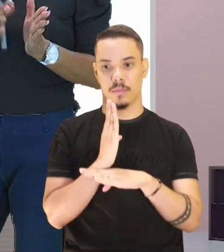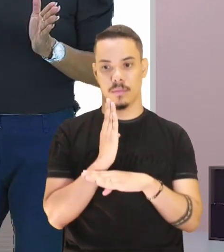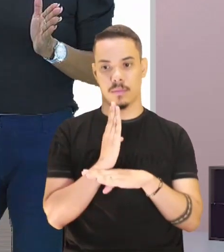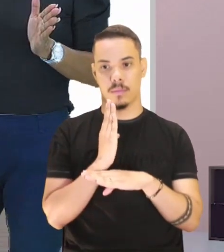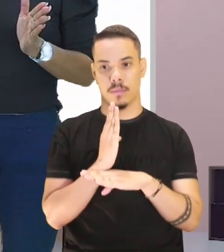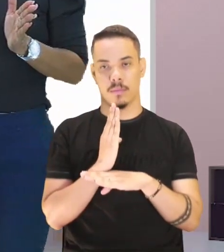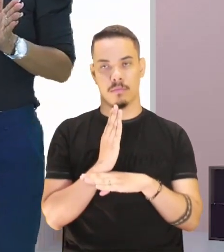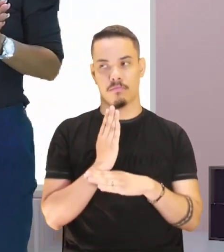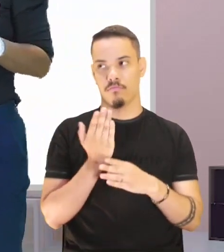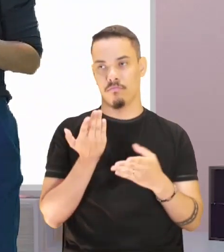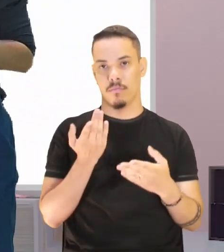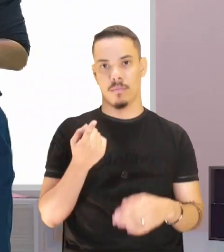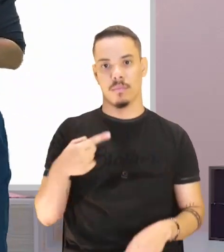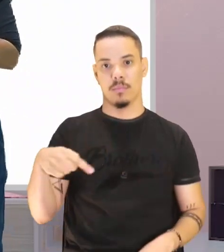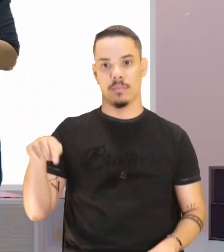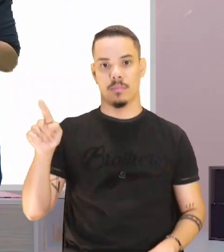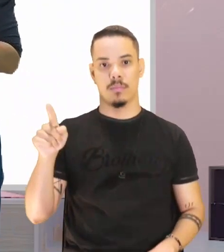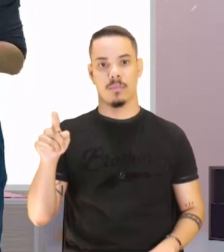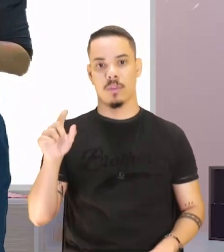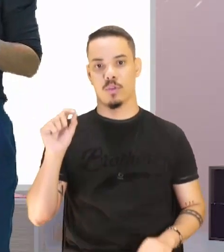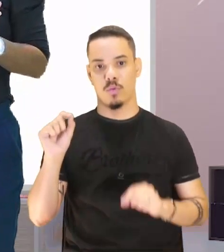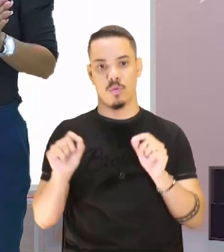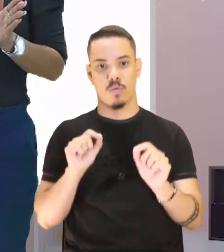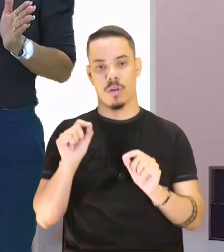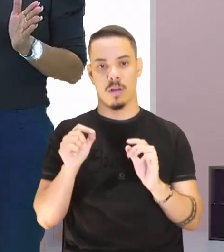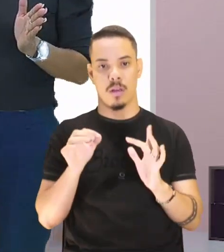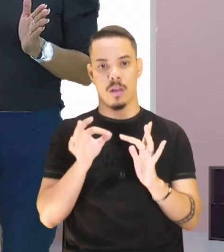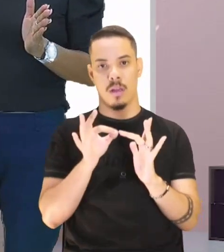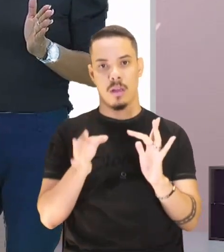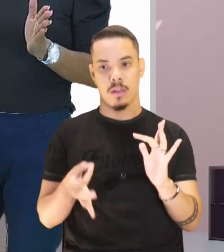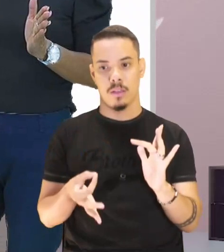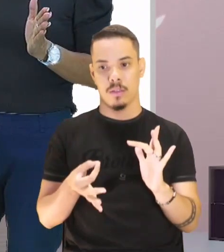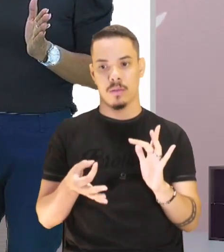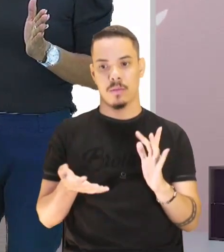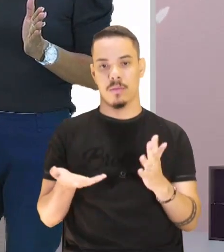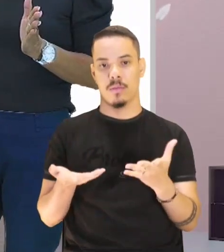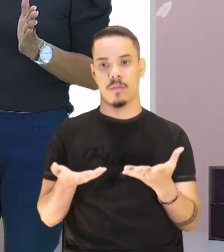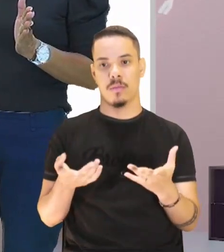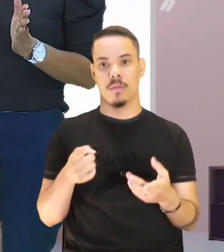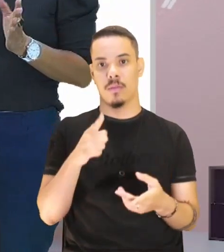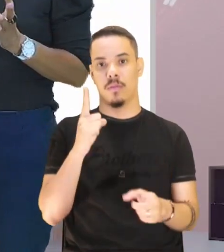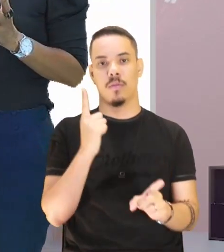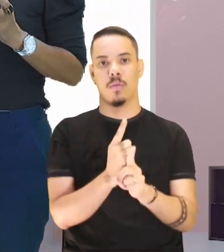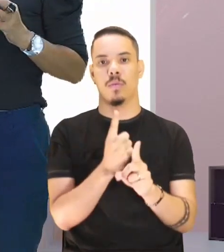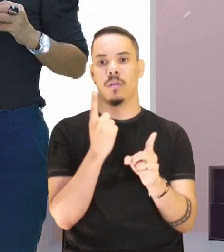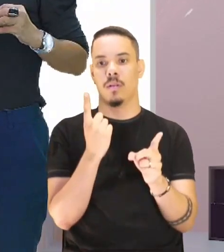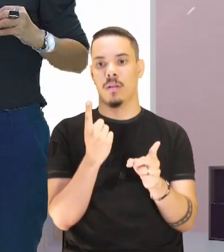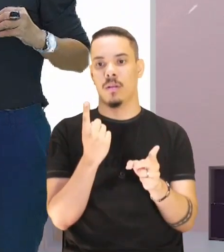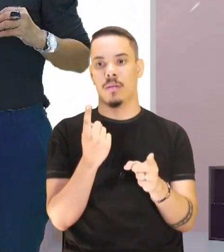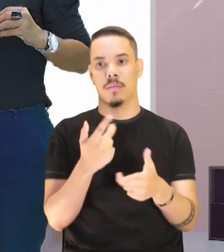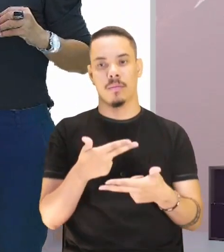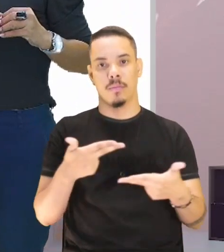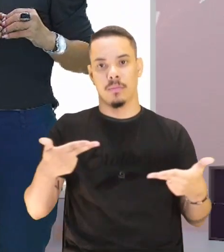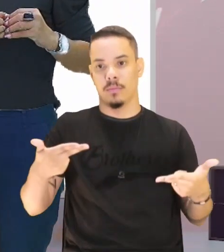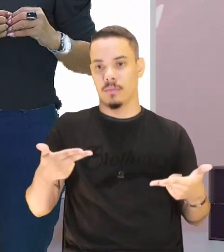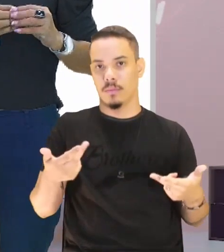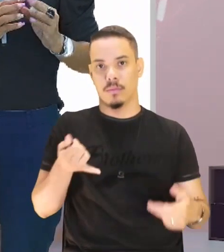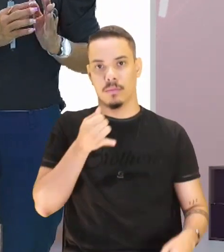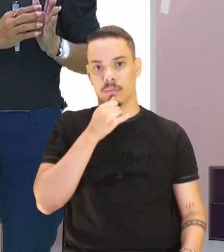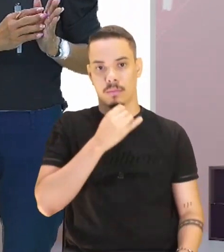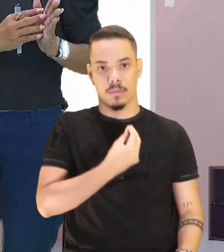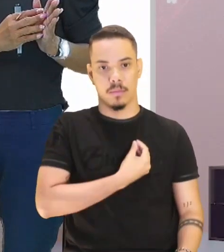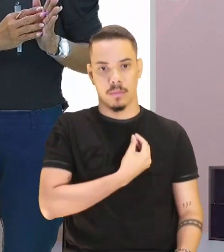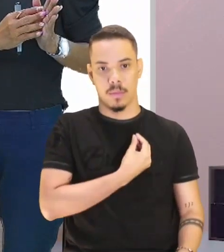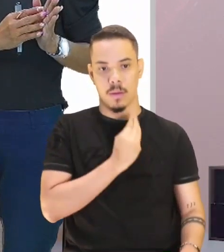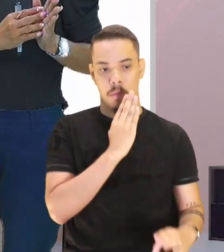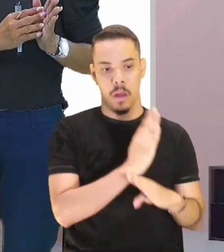indo para a escola do arcadismo e aí você vai encontrar lá algo presente aqui do